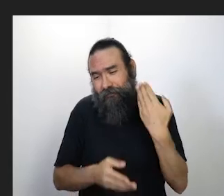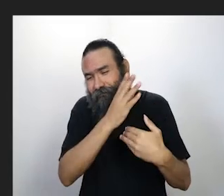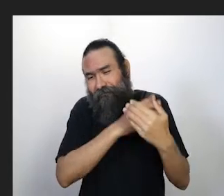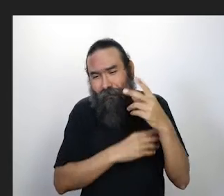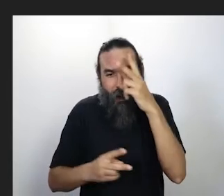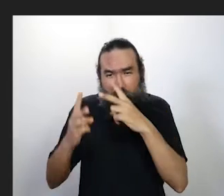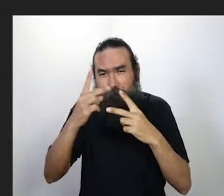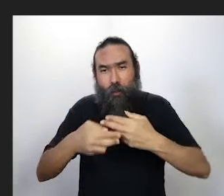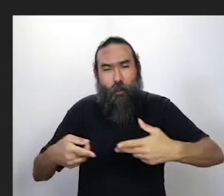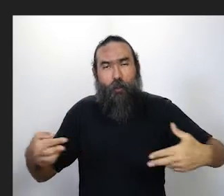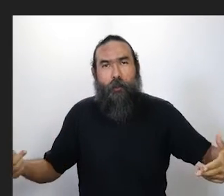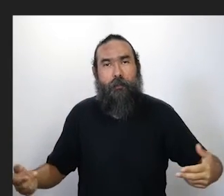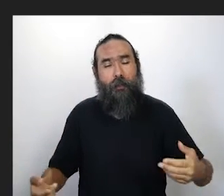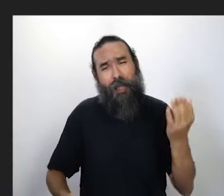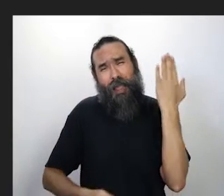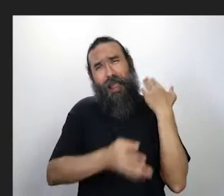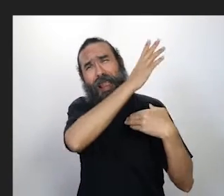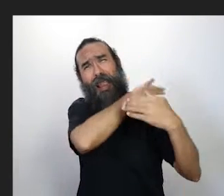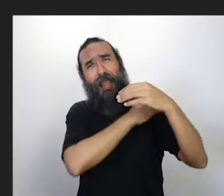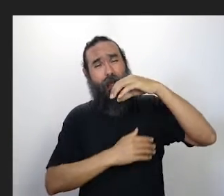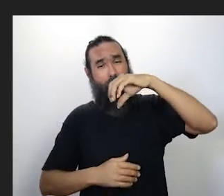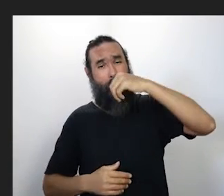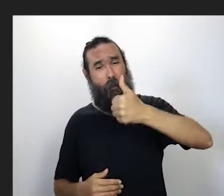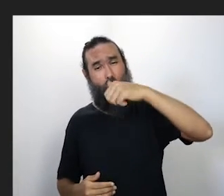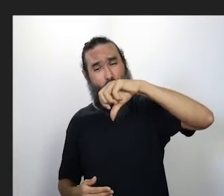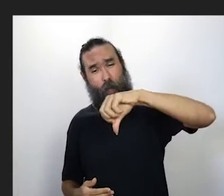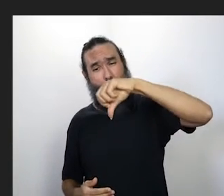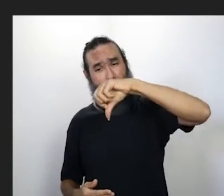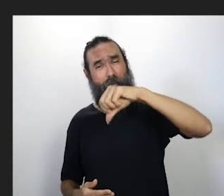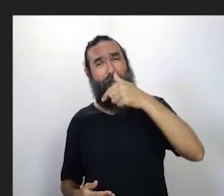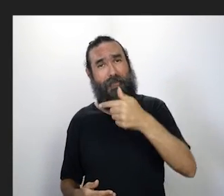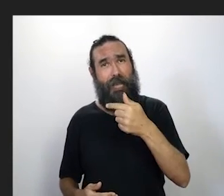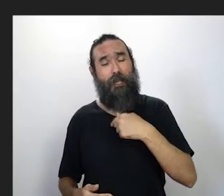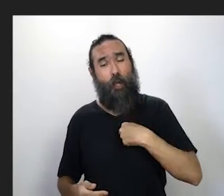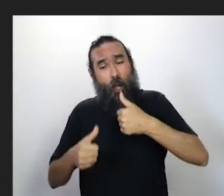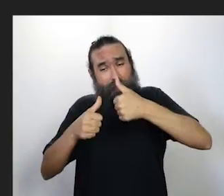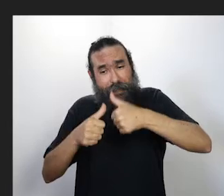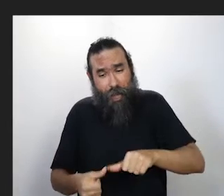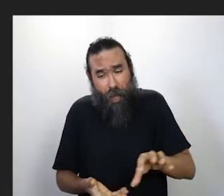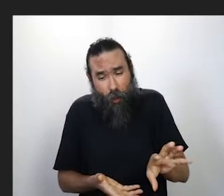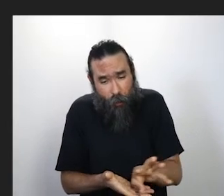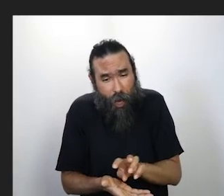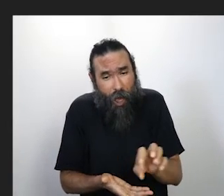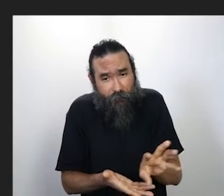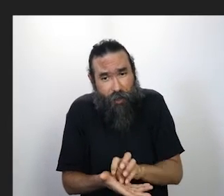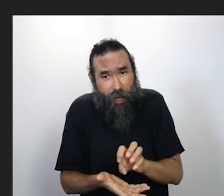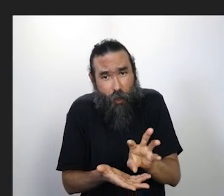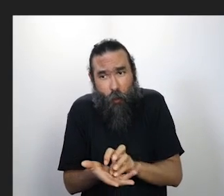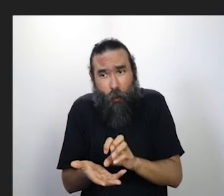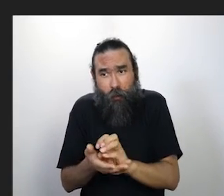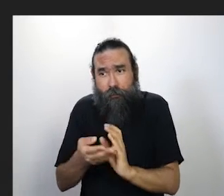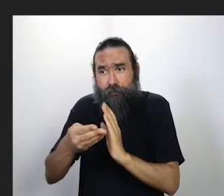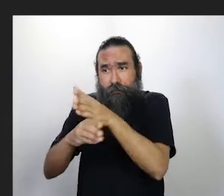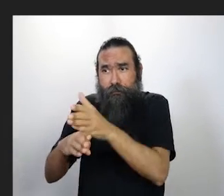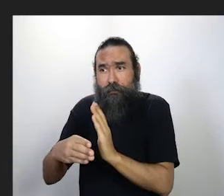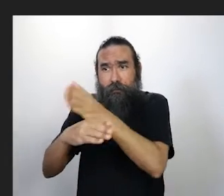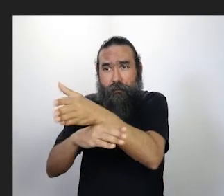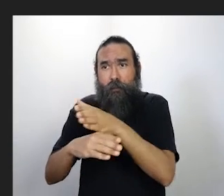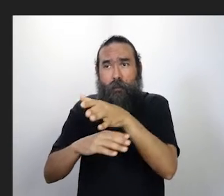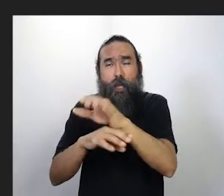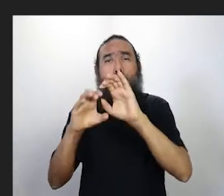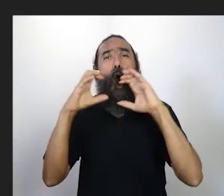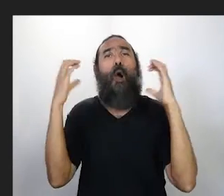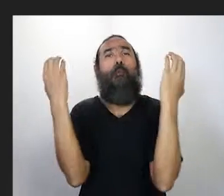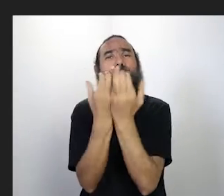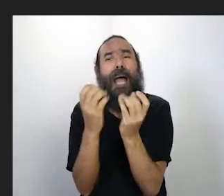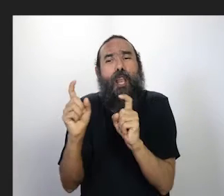já mais ou menos desde 97, 98, eu venho gravando diversas comunidades rurais, onde tem